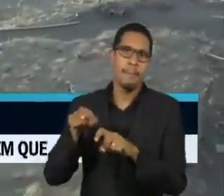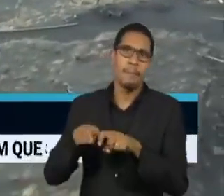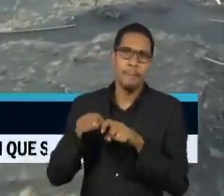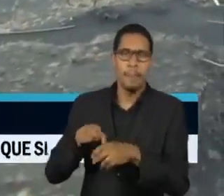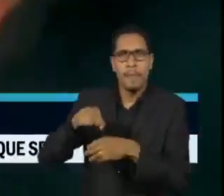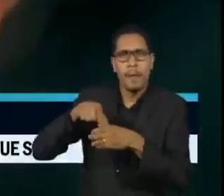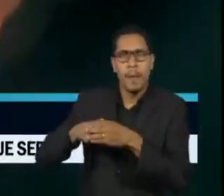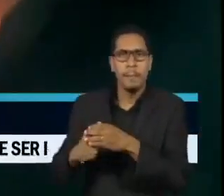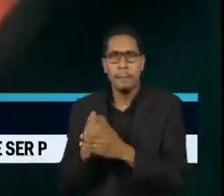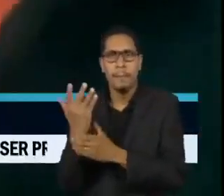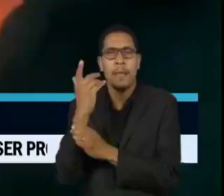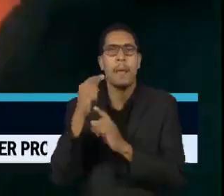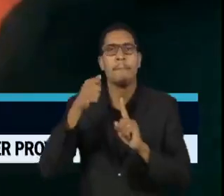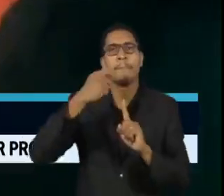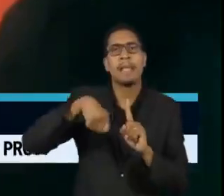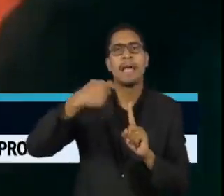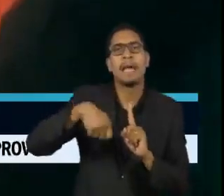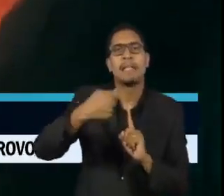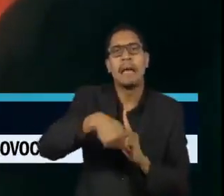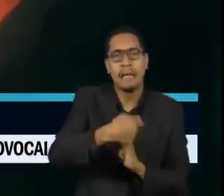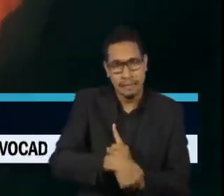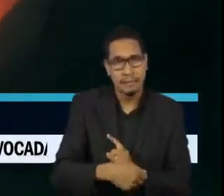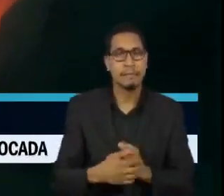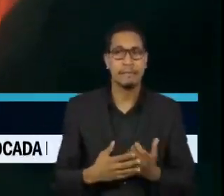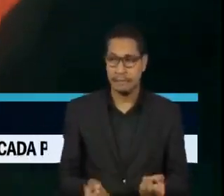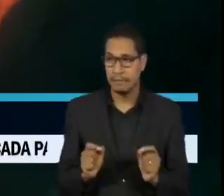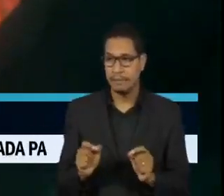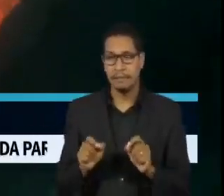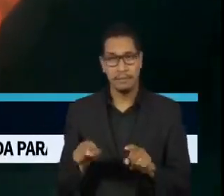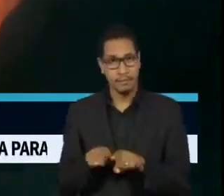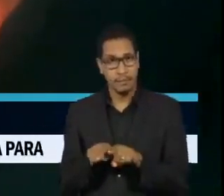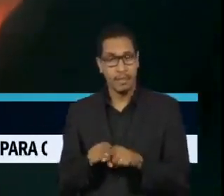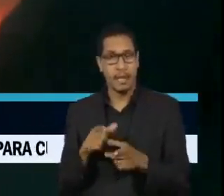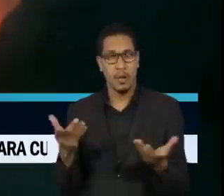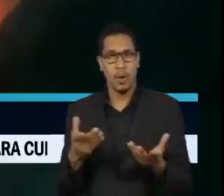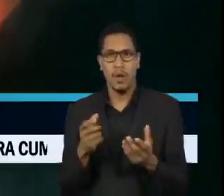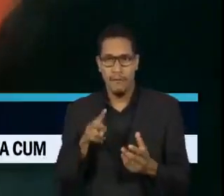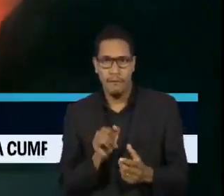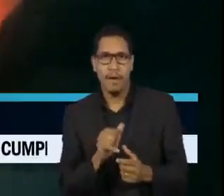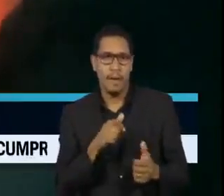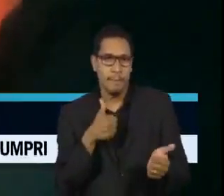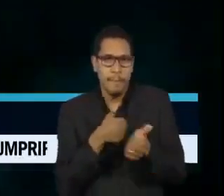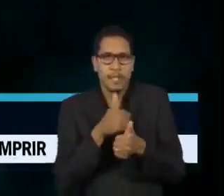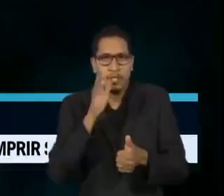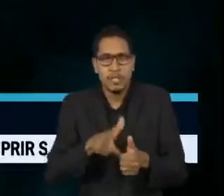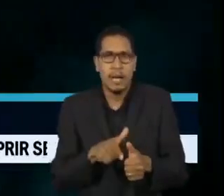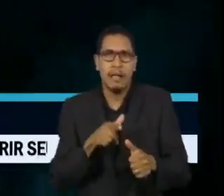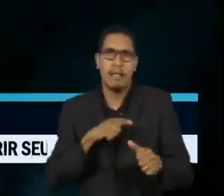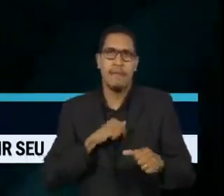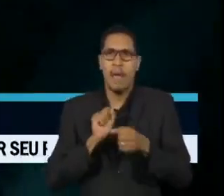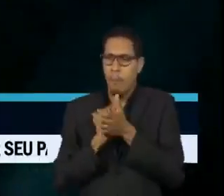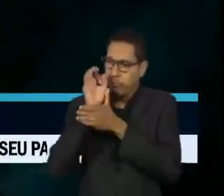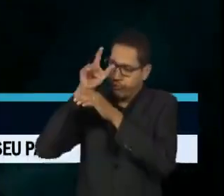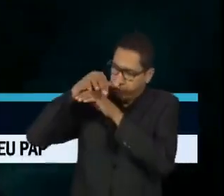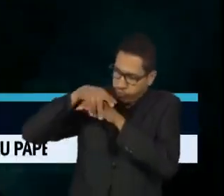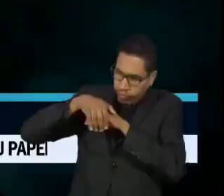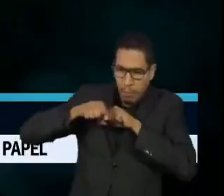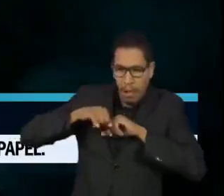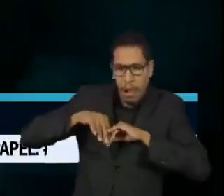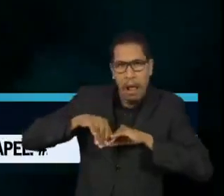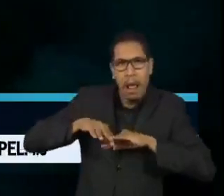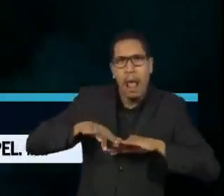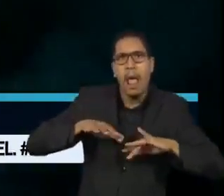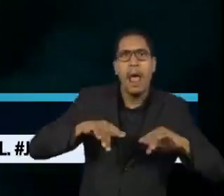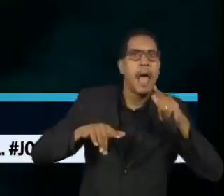A maior preocupação agora é o possível encontro entre a lava e o mar, que pode liberar gases tóxicos sobre a ilha.